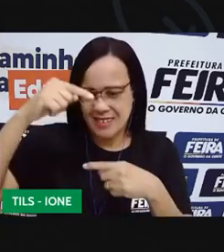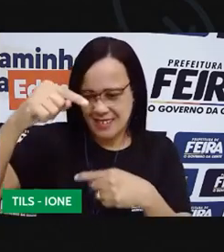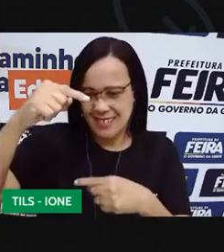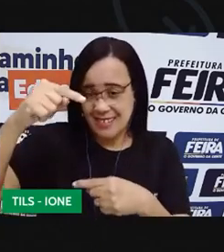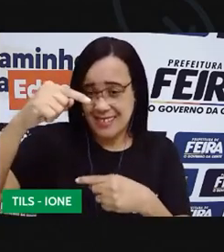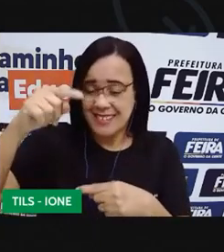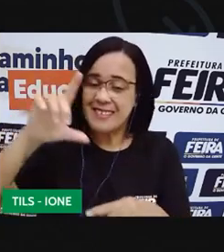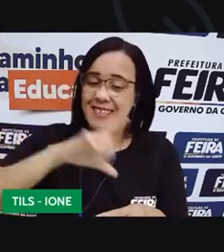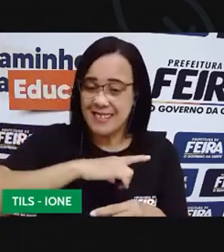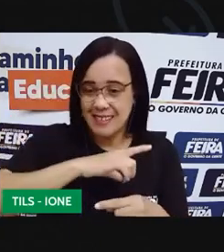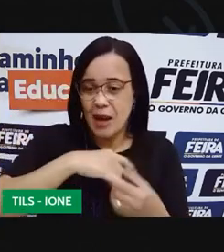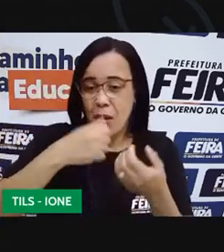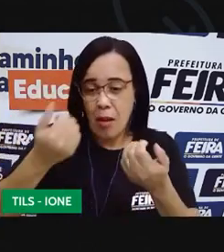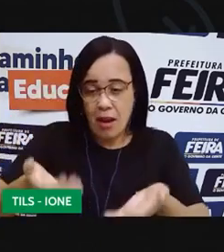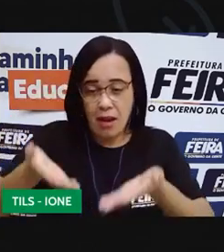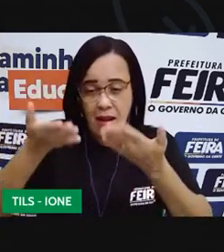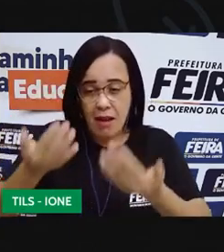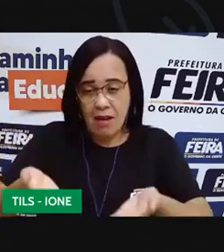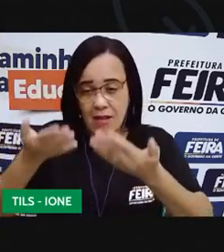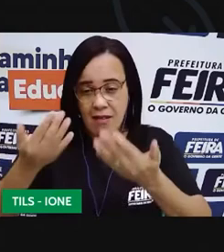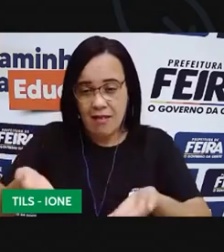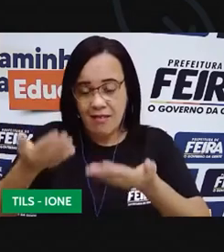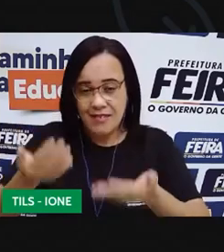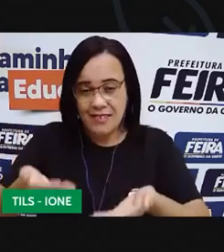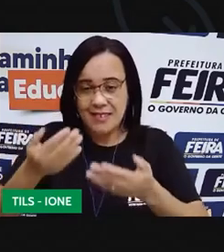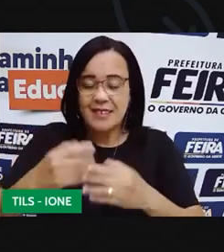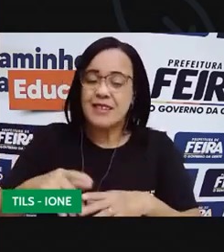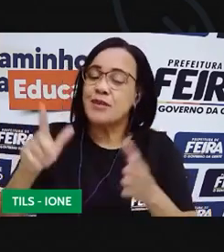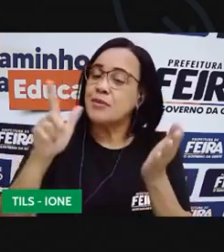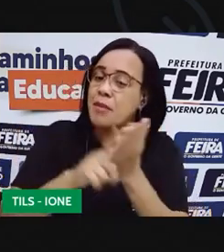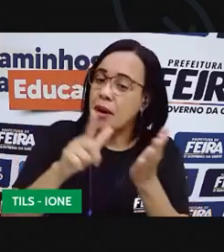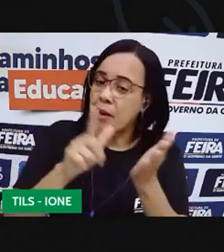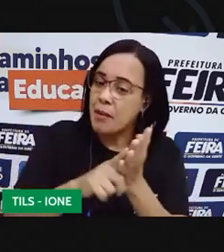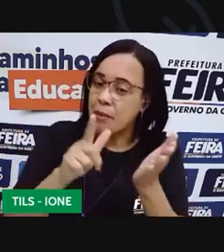flutuar na água e o papel